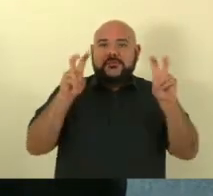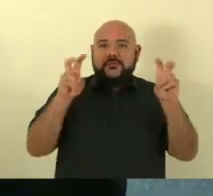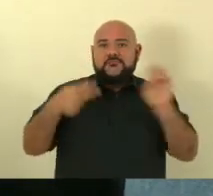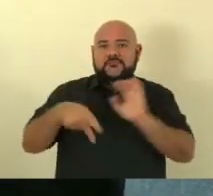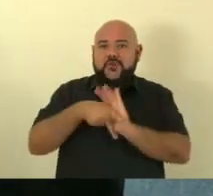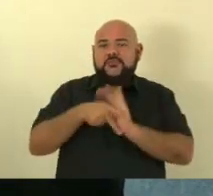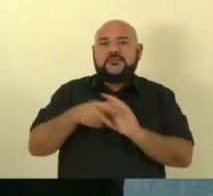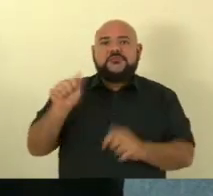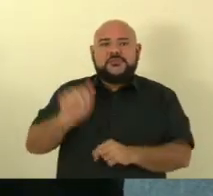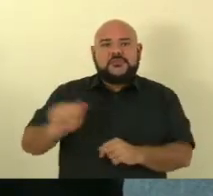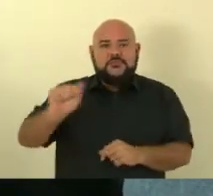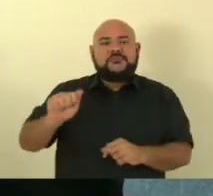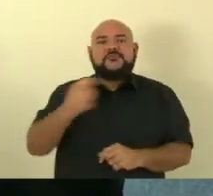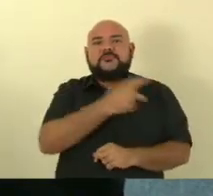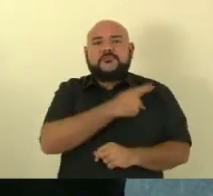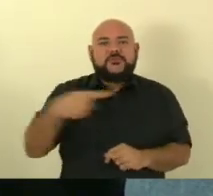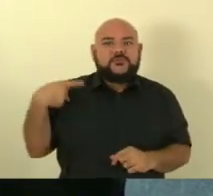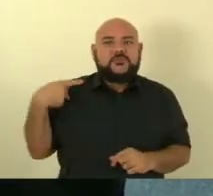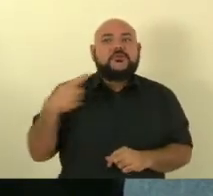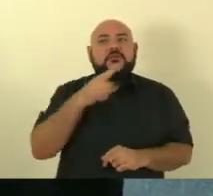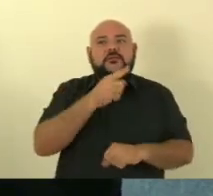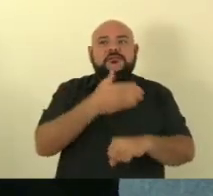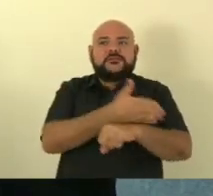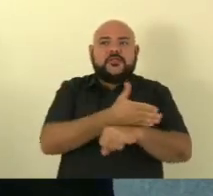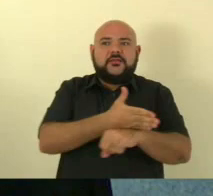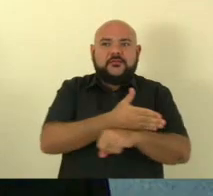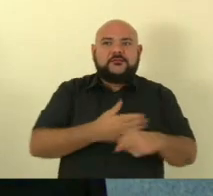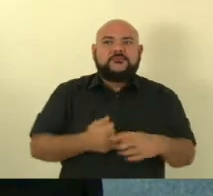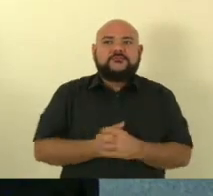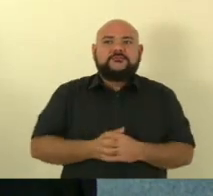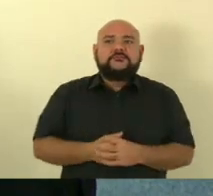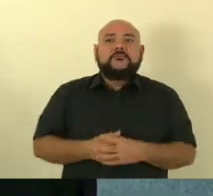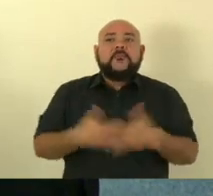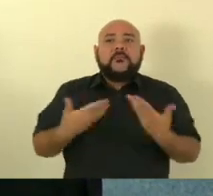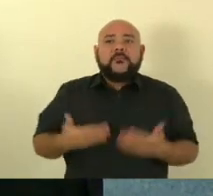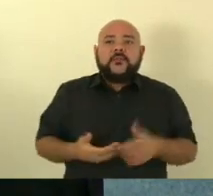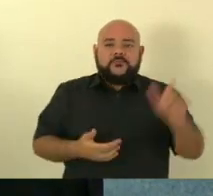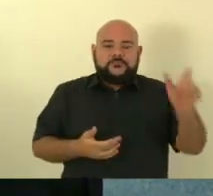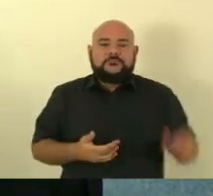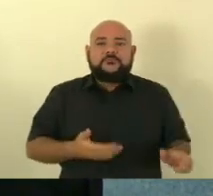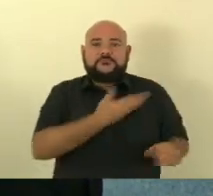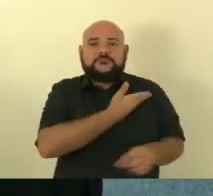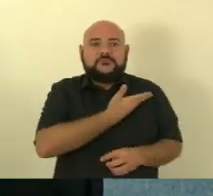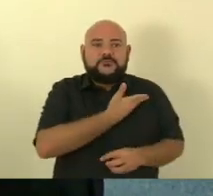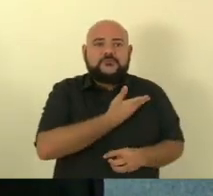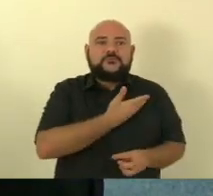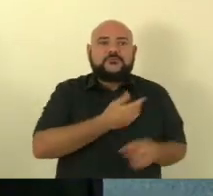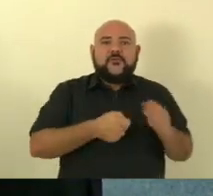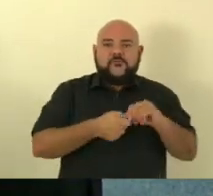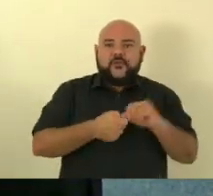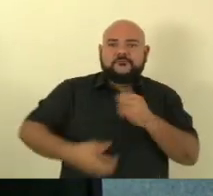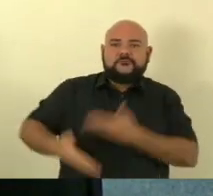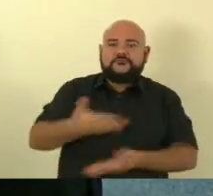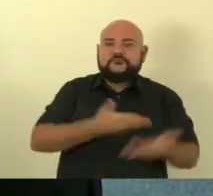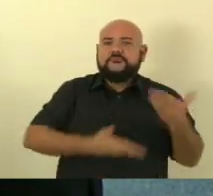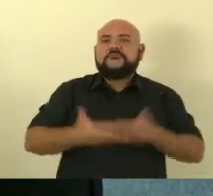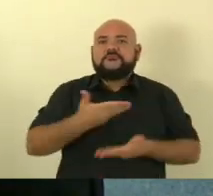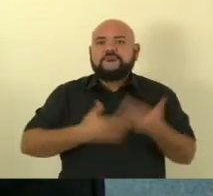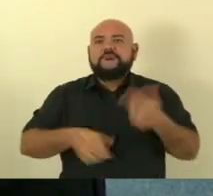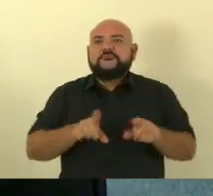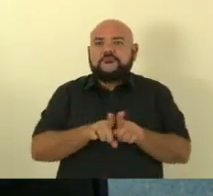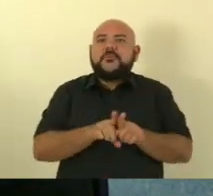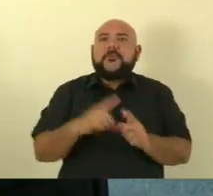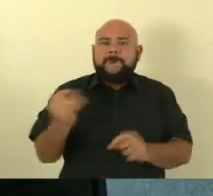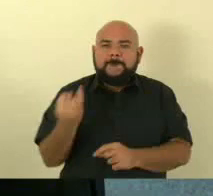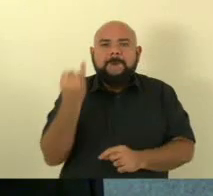também, assessor do governador, que faz essa interlocução com os pastores. E para todos nós